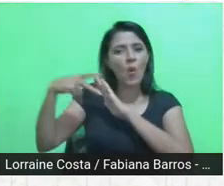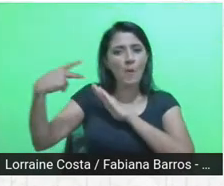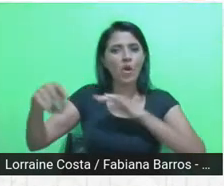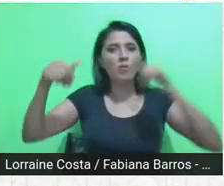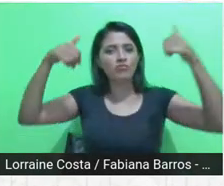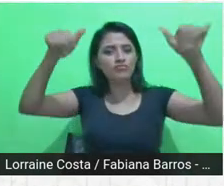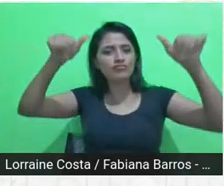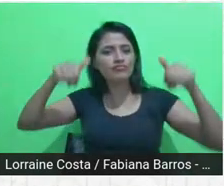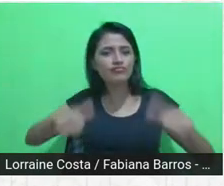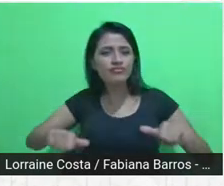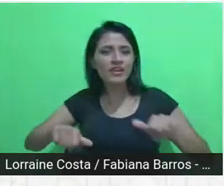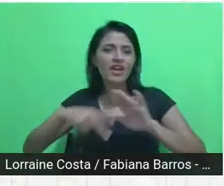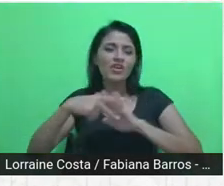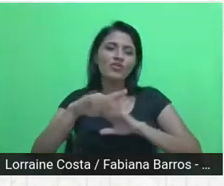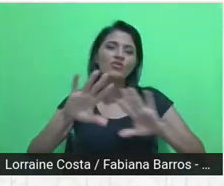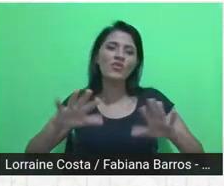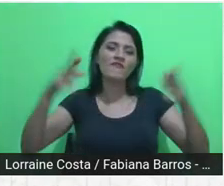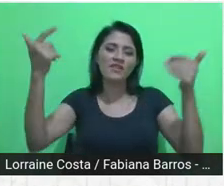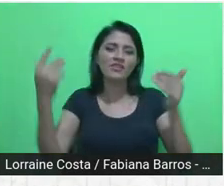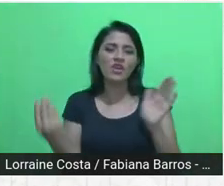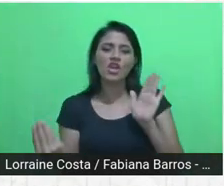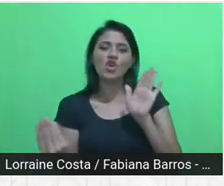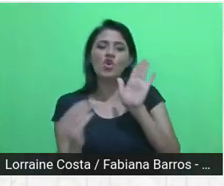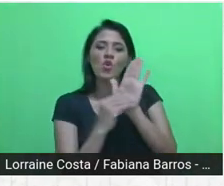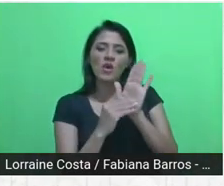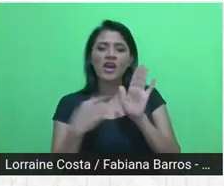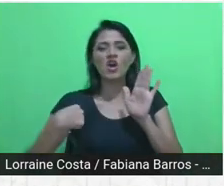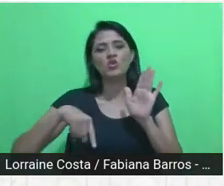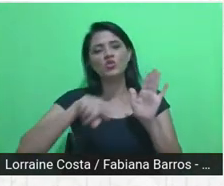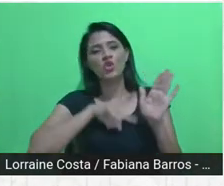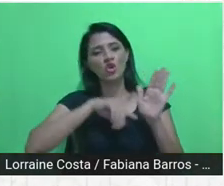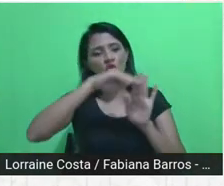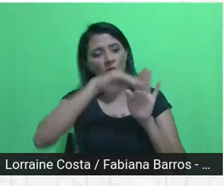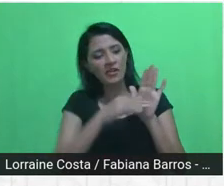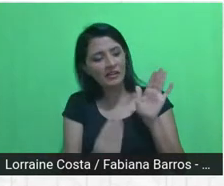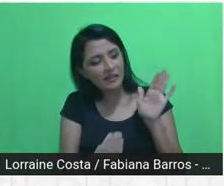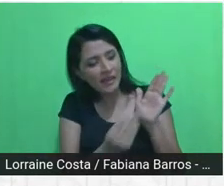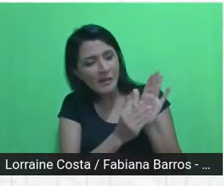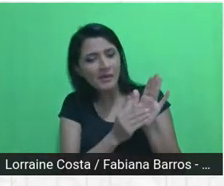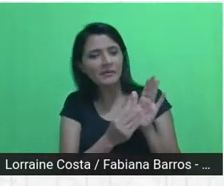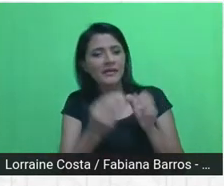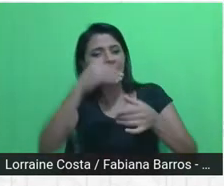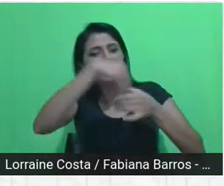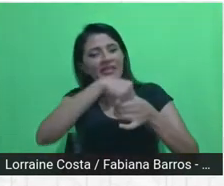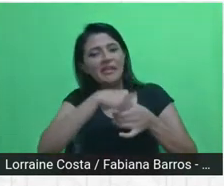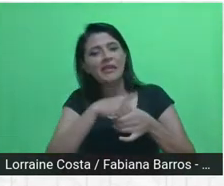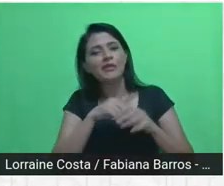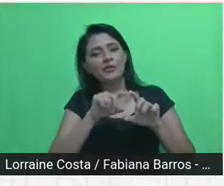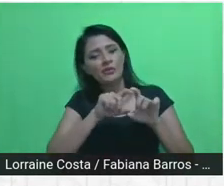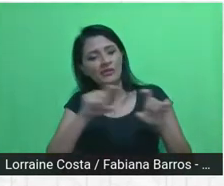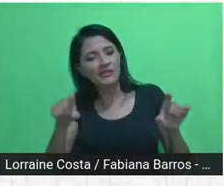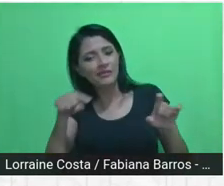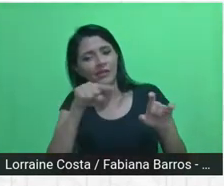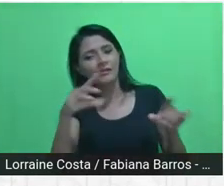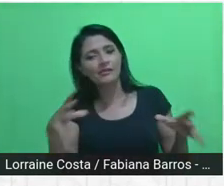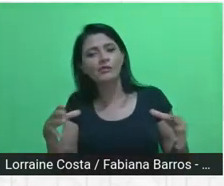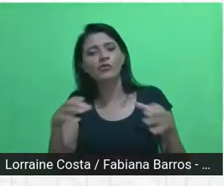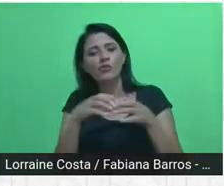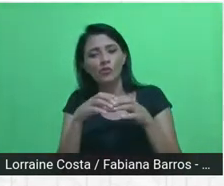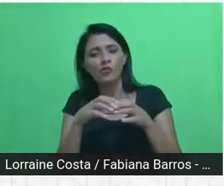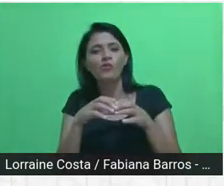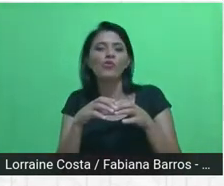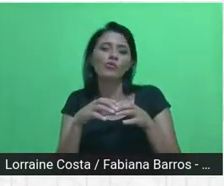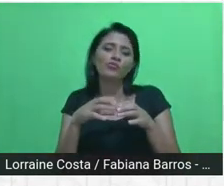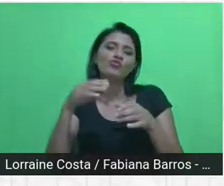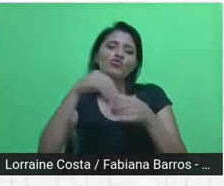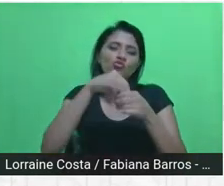colocando o nosso programa num pedacinho dentro desse conjunto e que